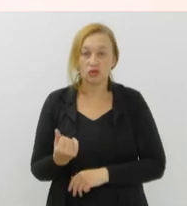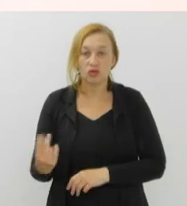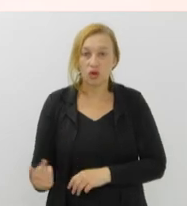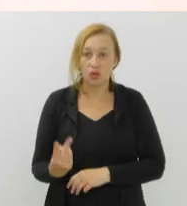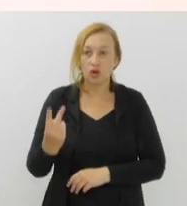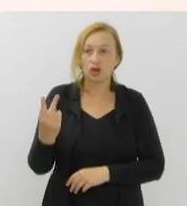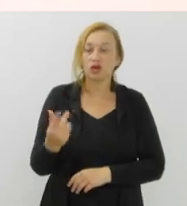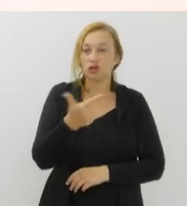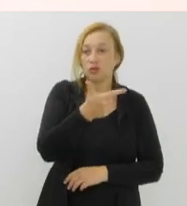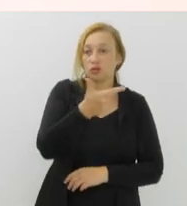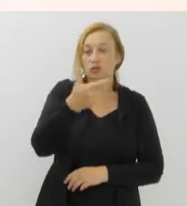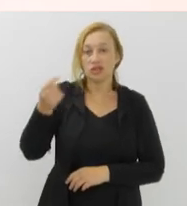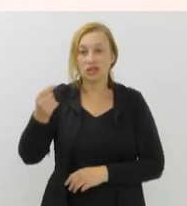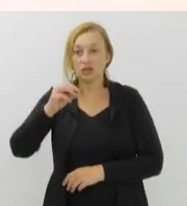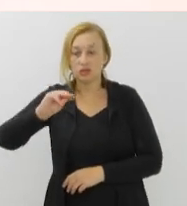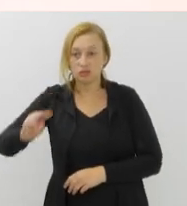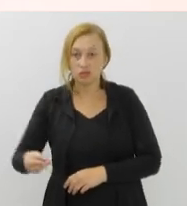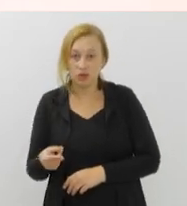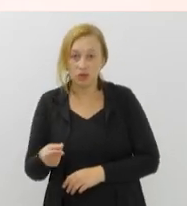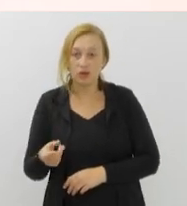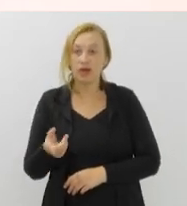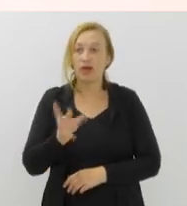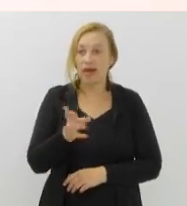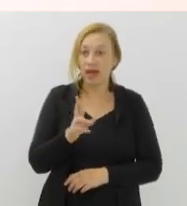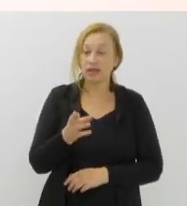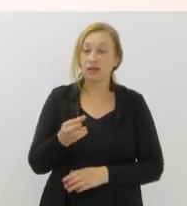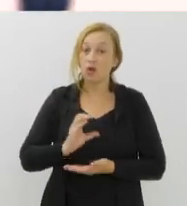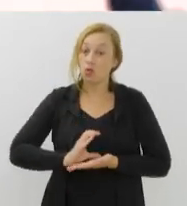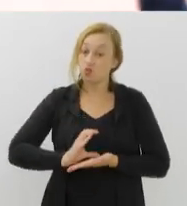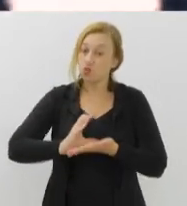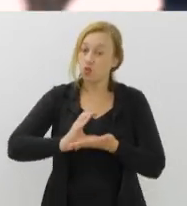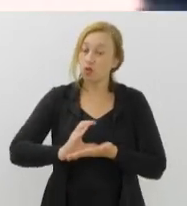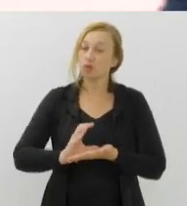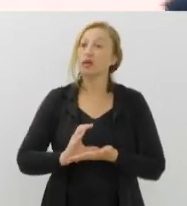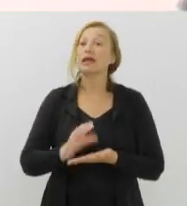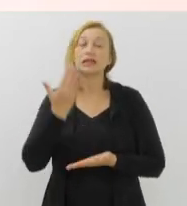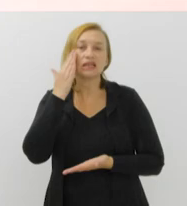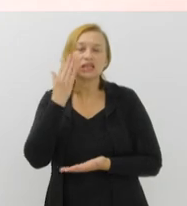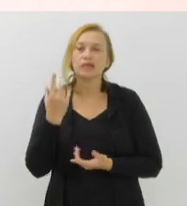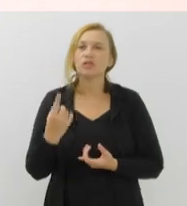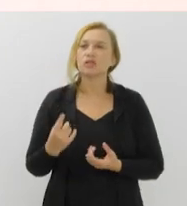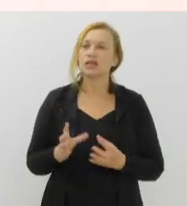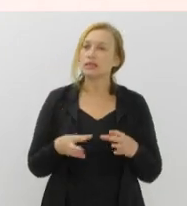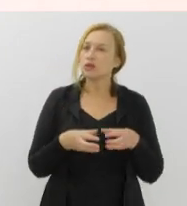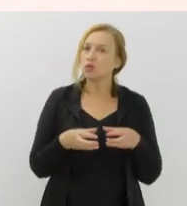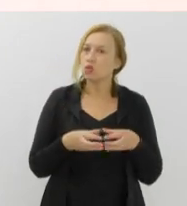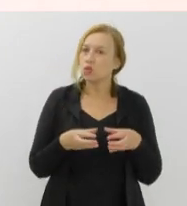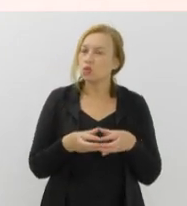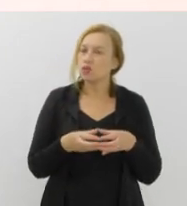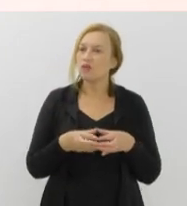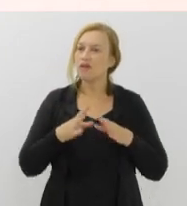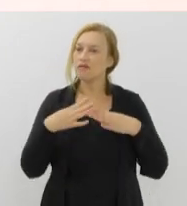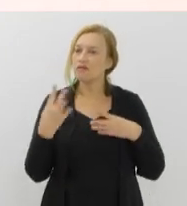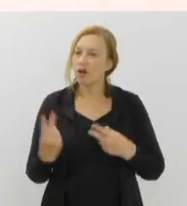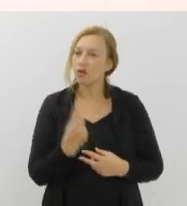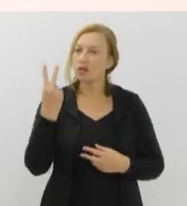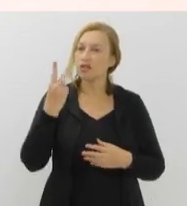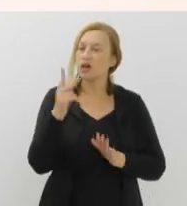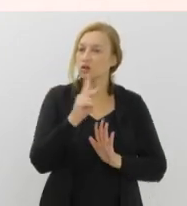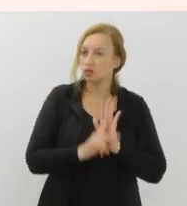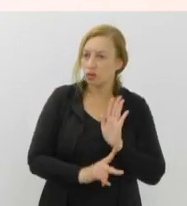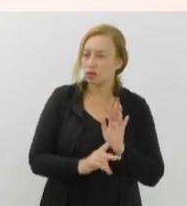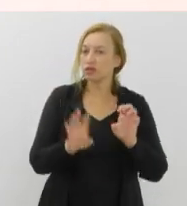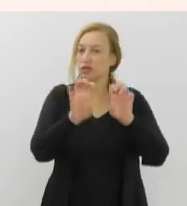mil reais. Então, esse é um valor mais robusto, porque entendemos que essa categoria vai priorizar os projetos da